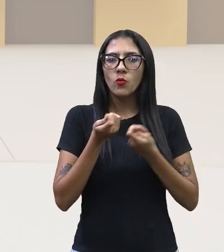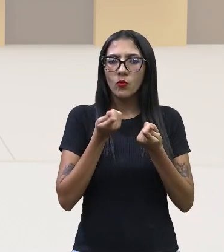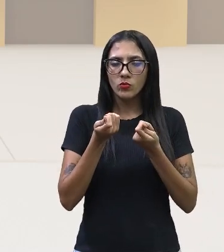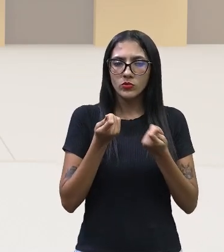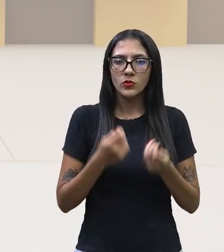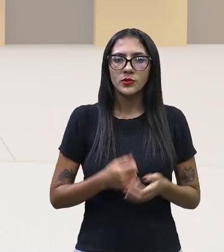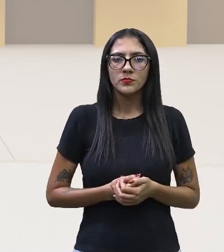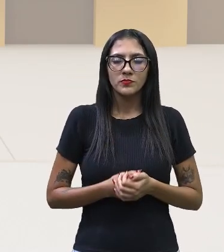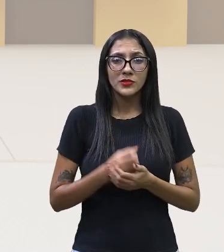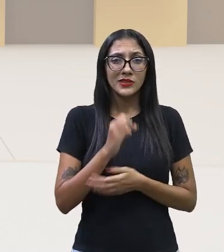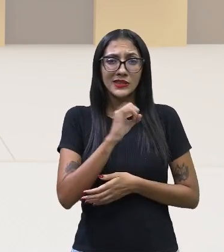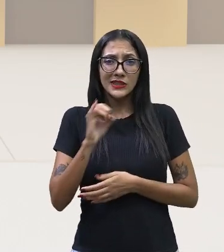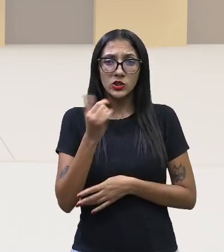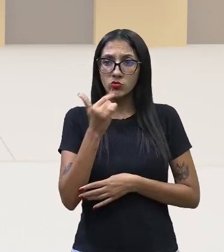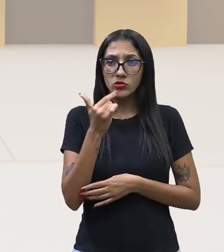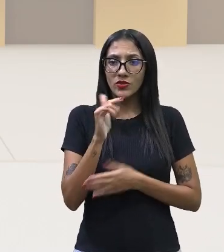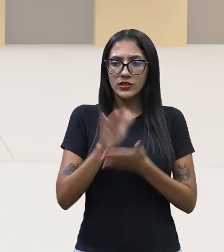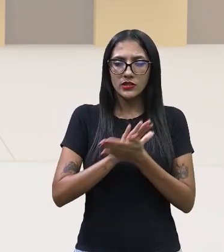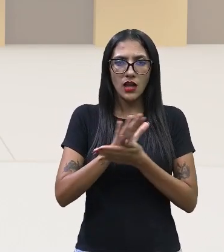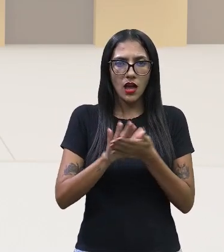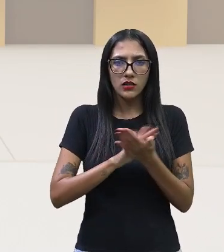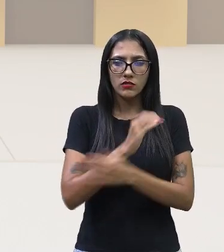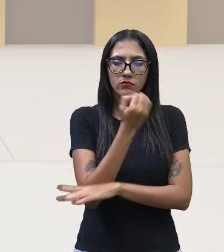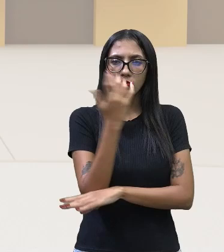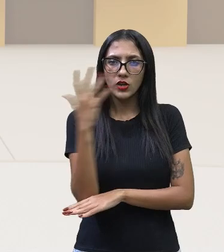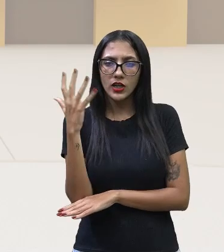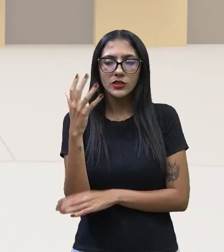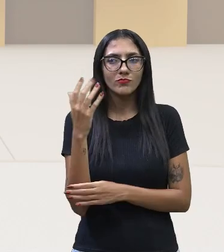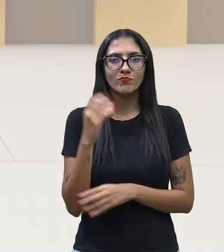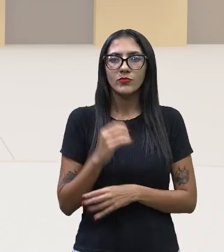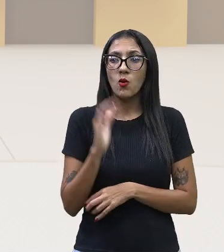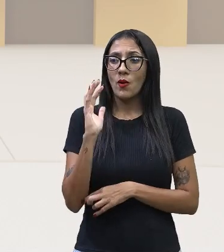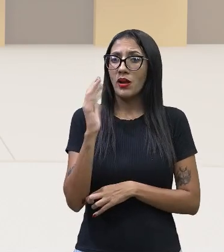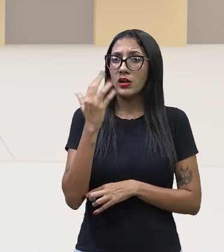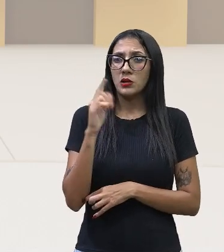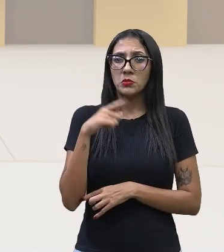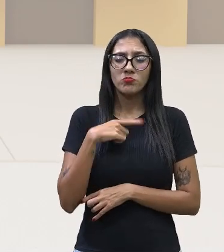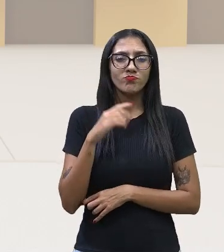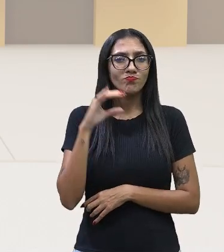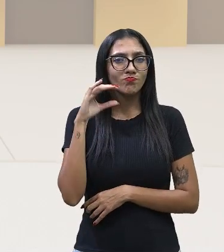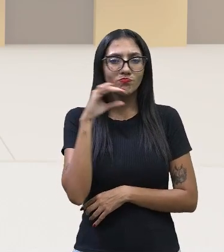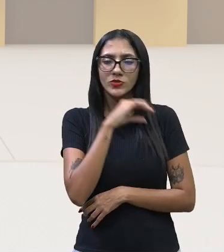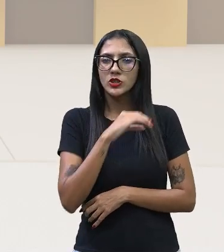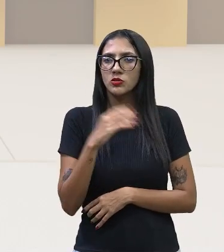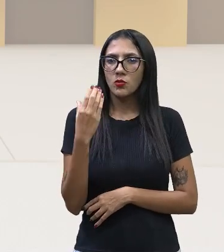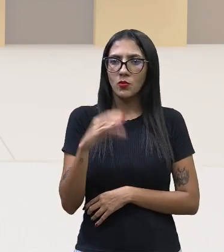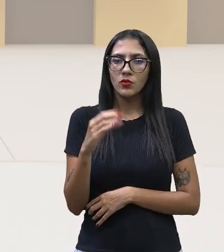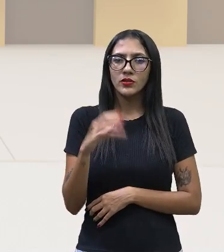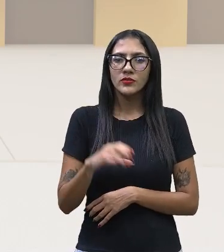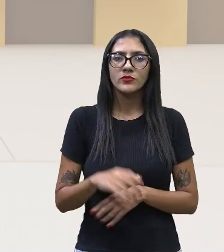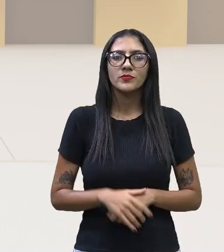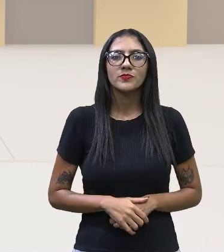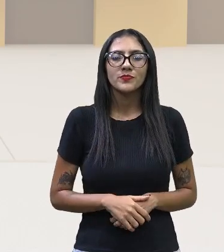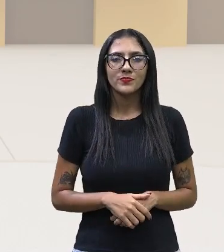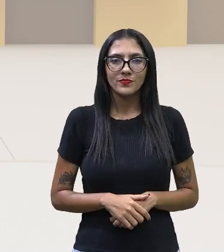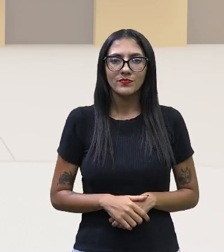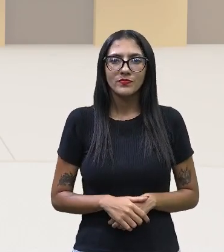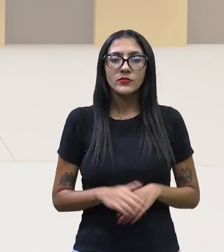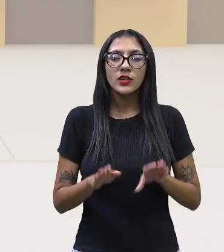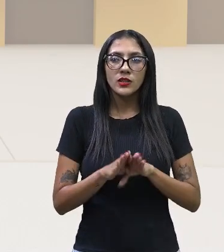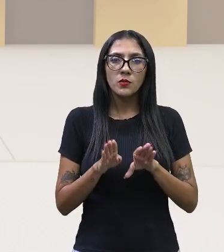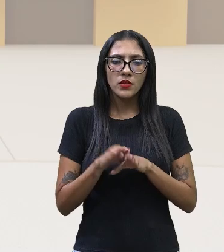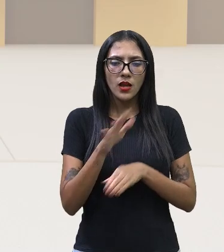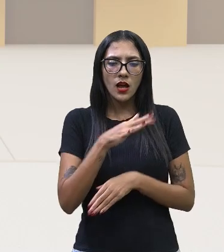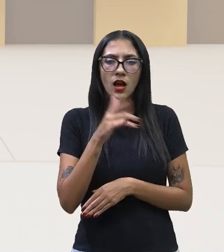muito mais elevada. Então a gente vai verificar quais são essas atividades econômicas. falar na alimentação, né professora? Na pesca, que depende muito,